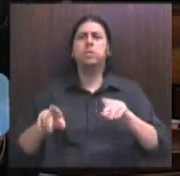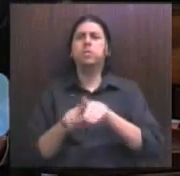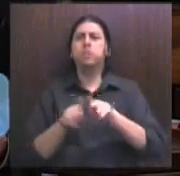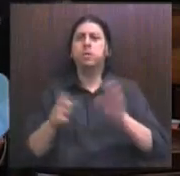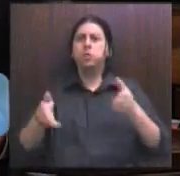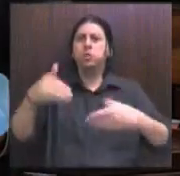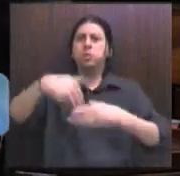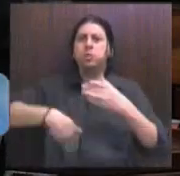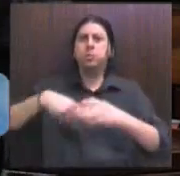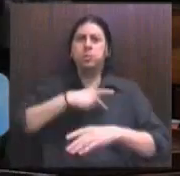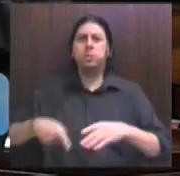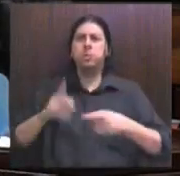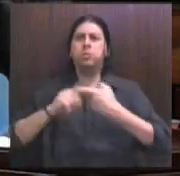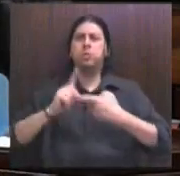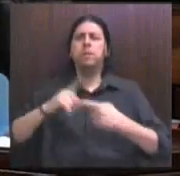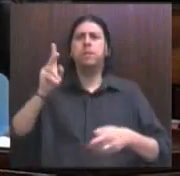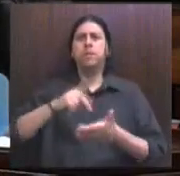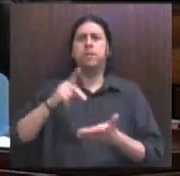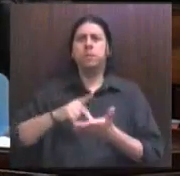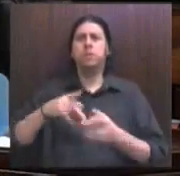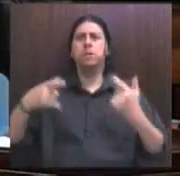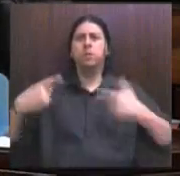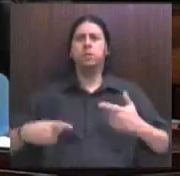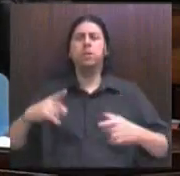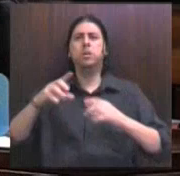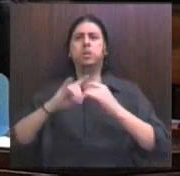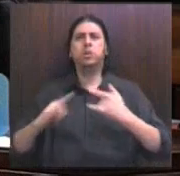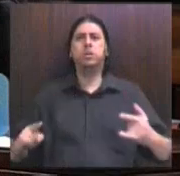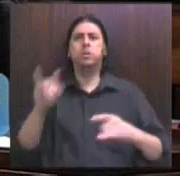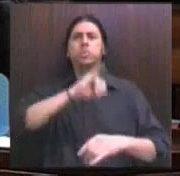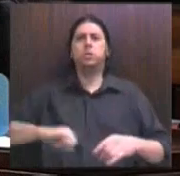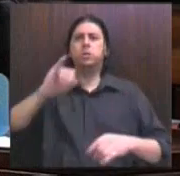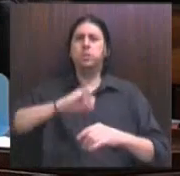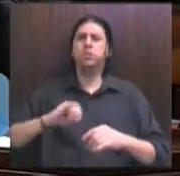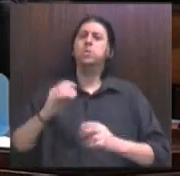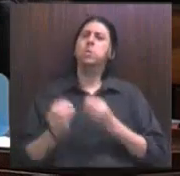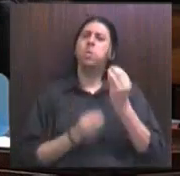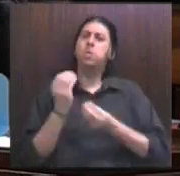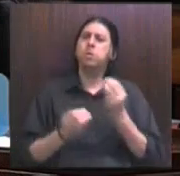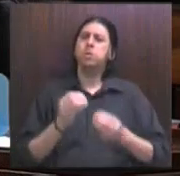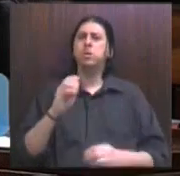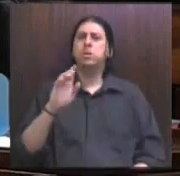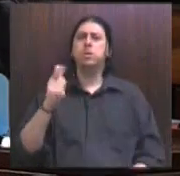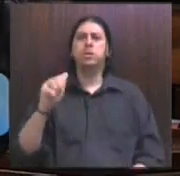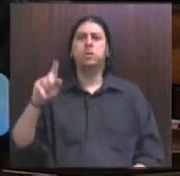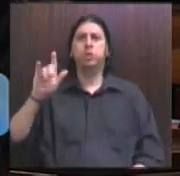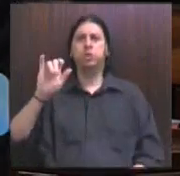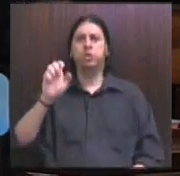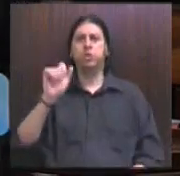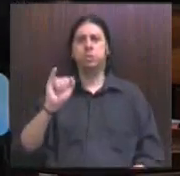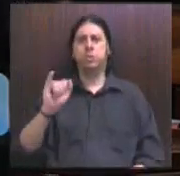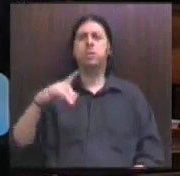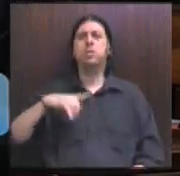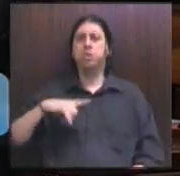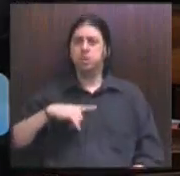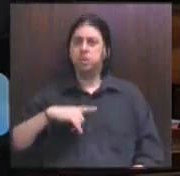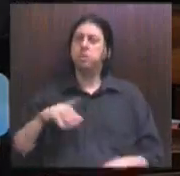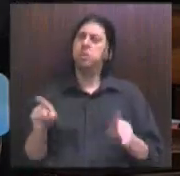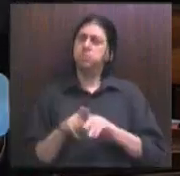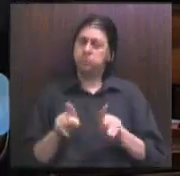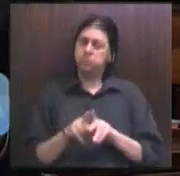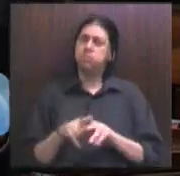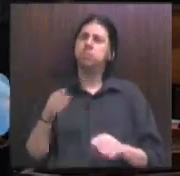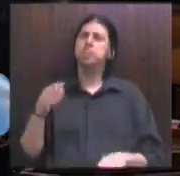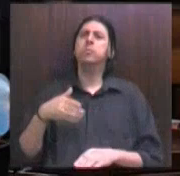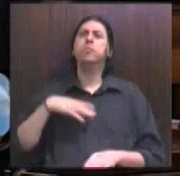presidenciais, porque é também um desafio de uma entidade importante como é o Senge participar do processo político e eleitoral.